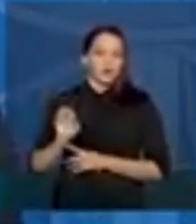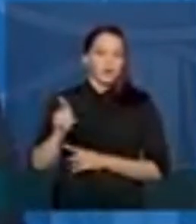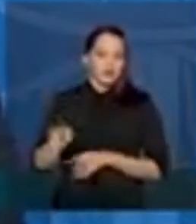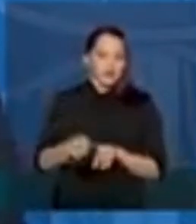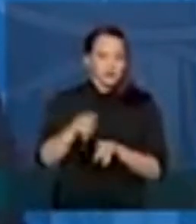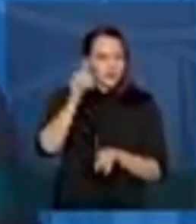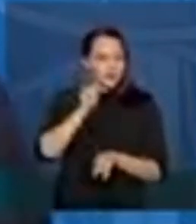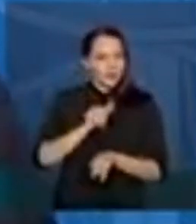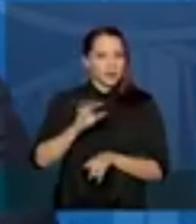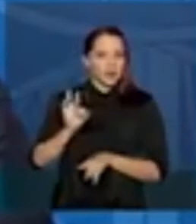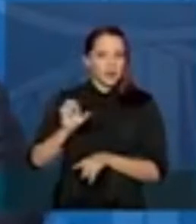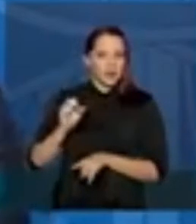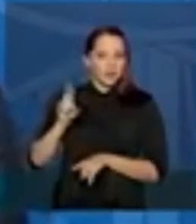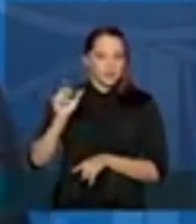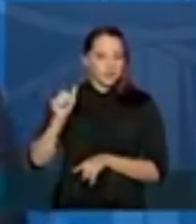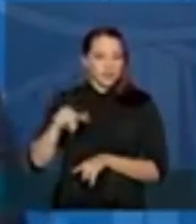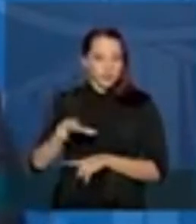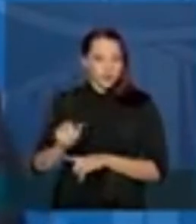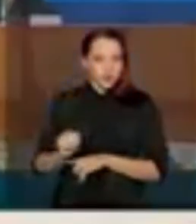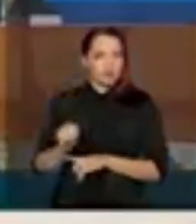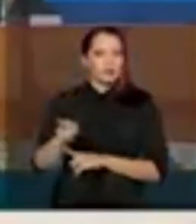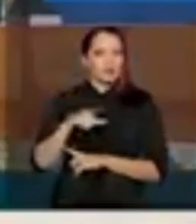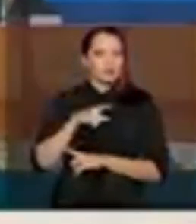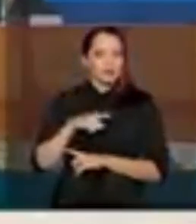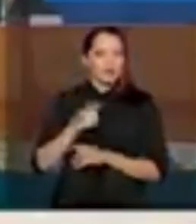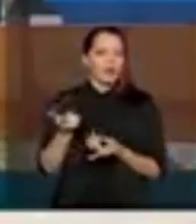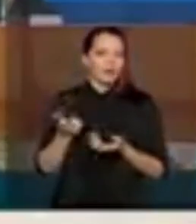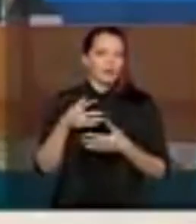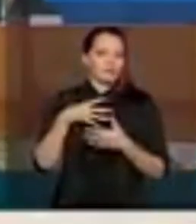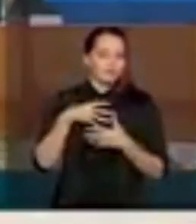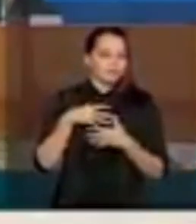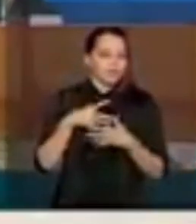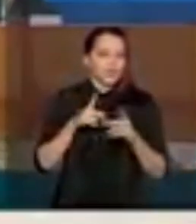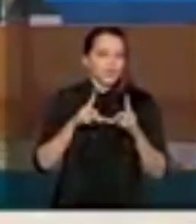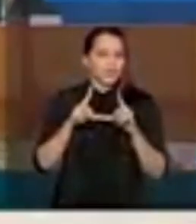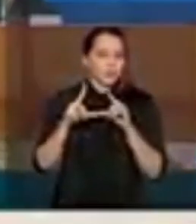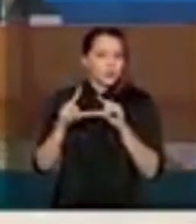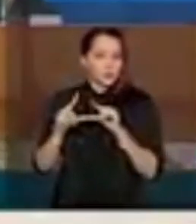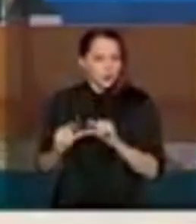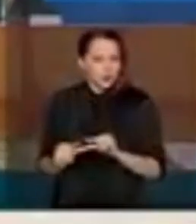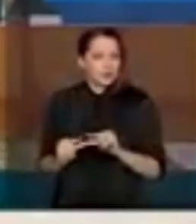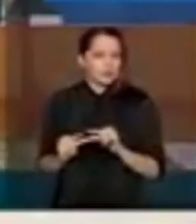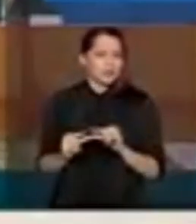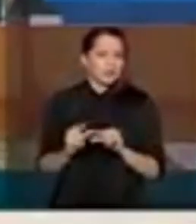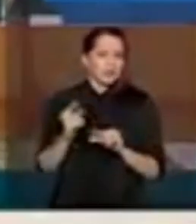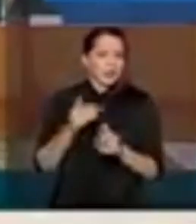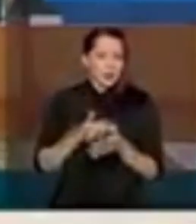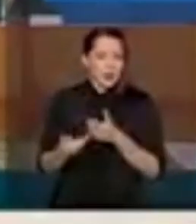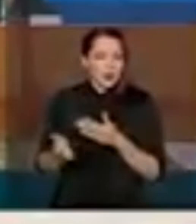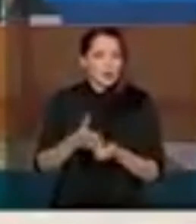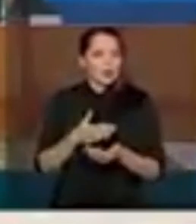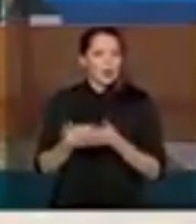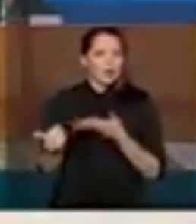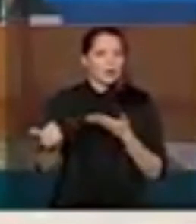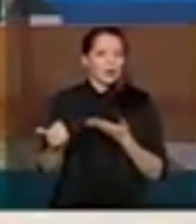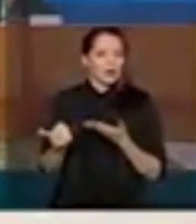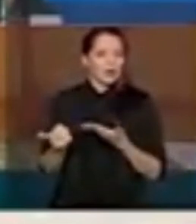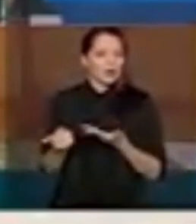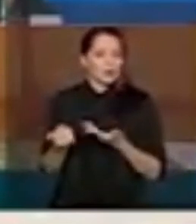Tatiana da área de governo, tem a sensibilidade de reduzir ao máximo qualquer potencial